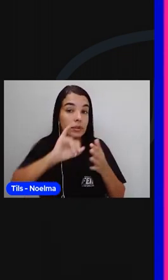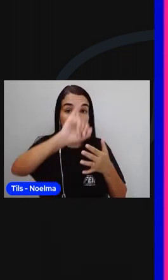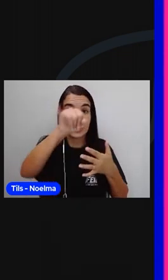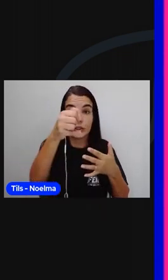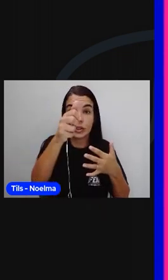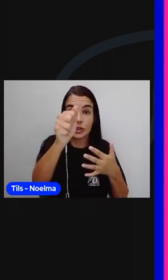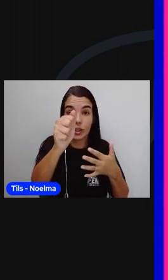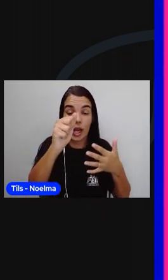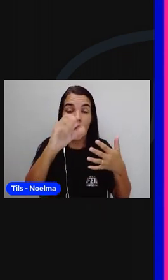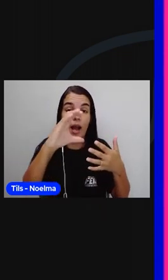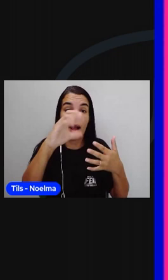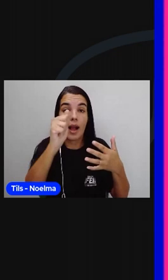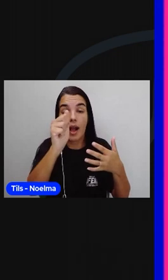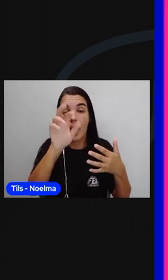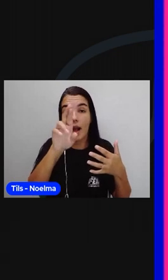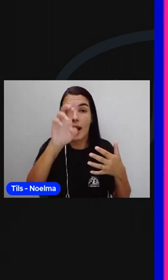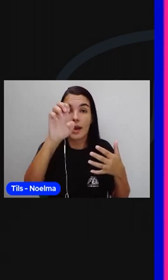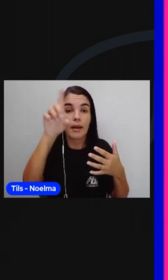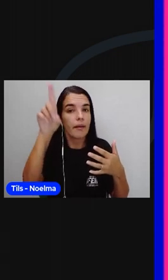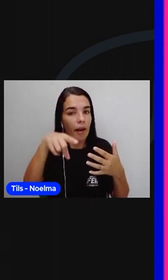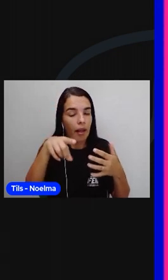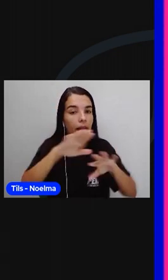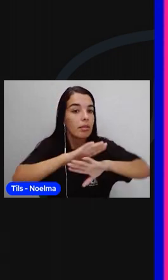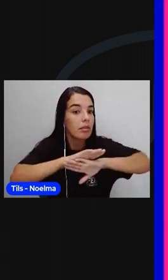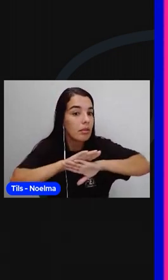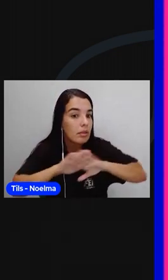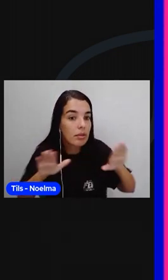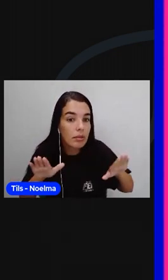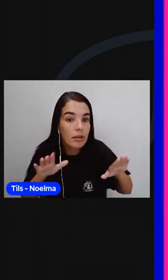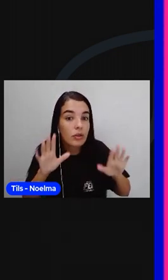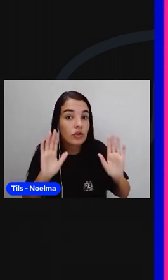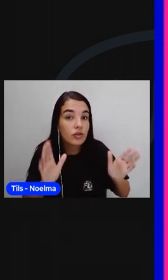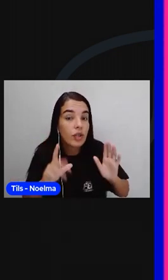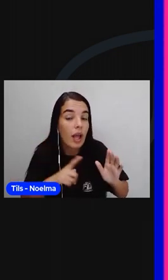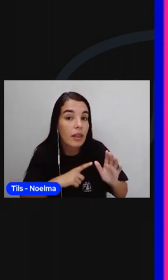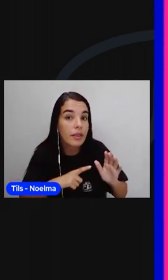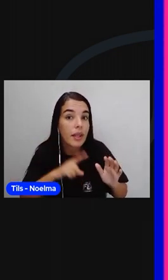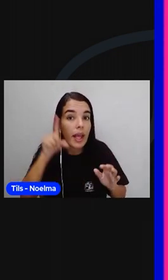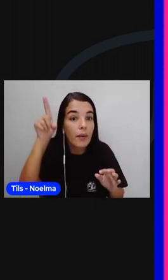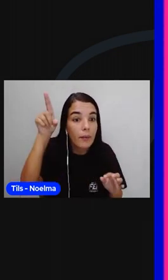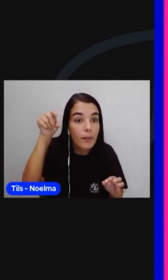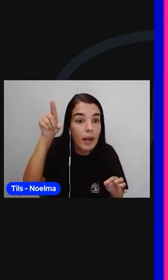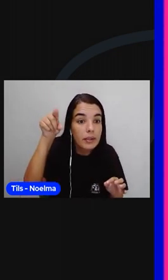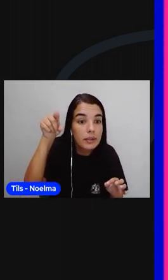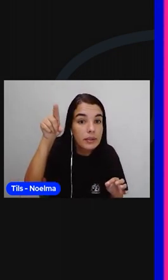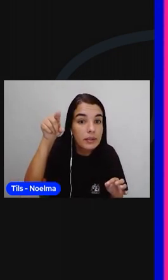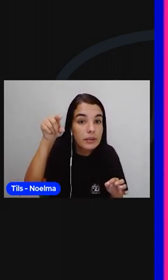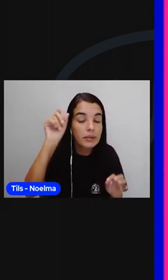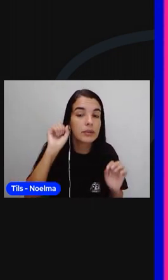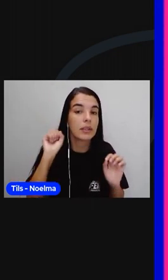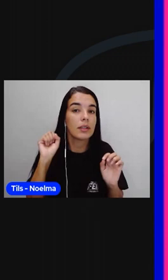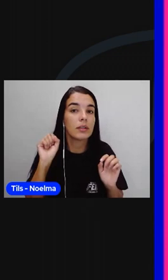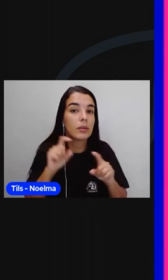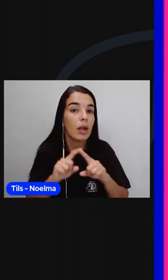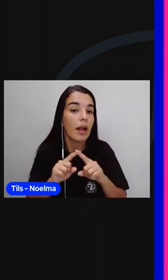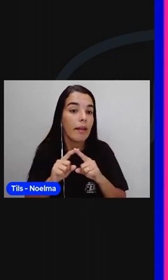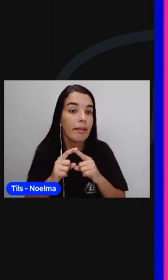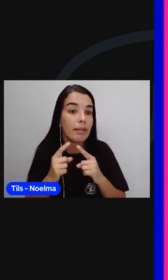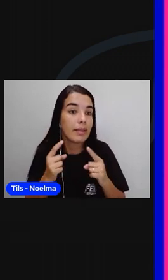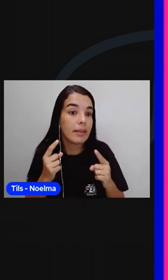Jacaré. Então, nós estamos percebendo que existe um acento na sílaba ré.